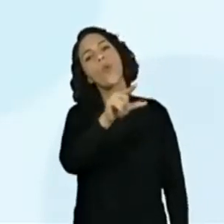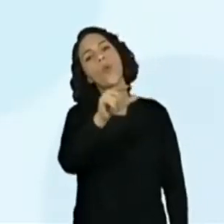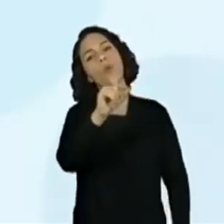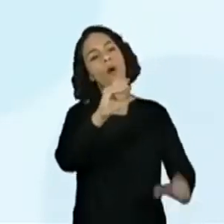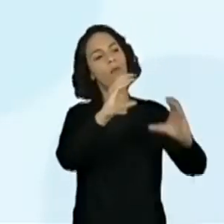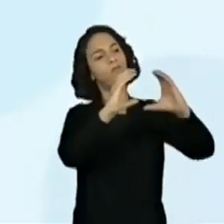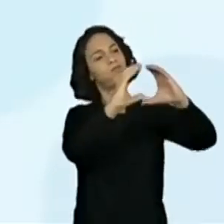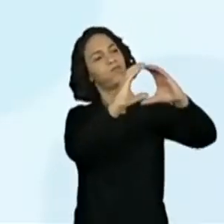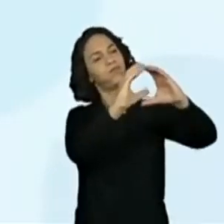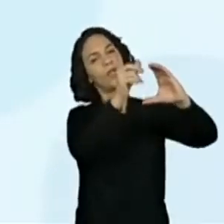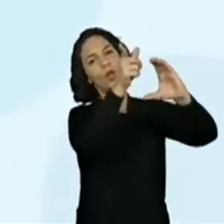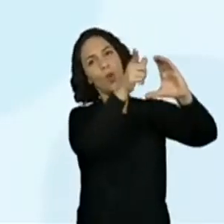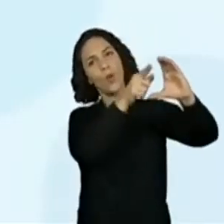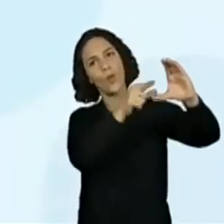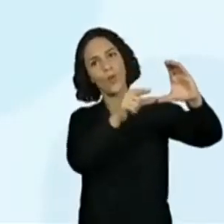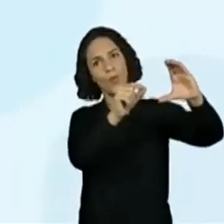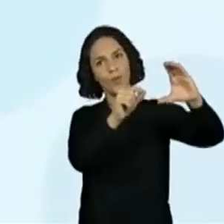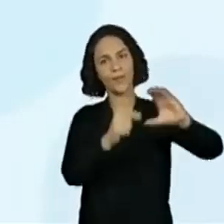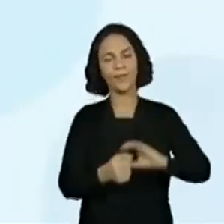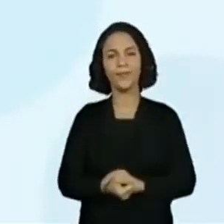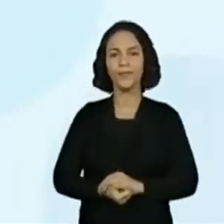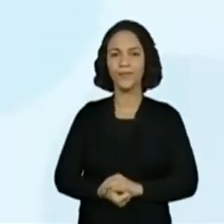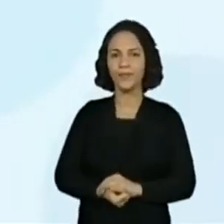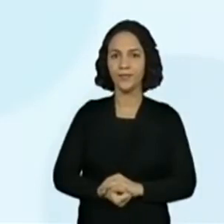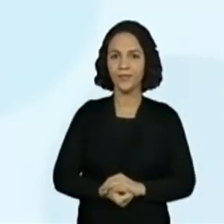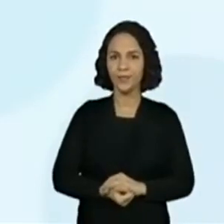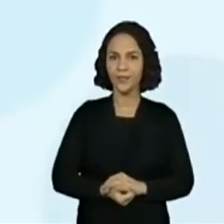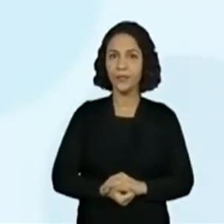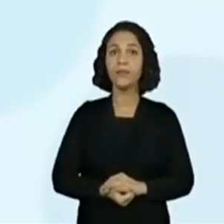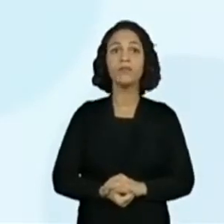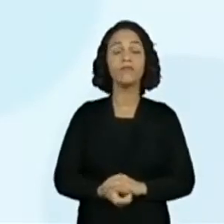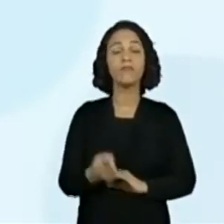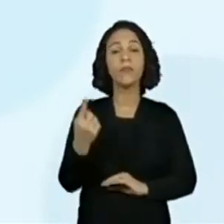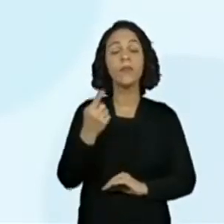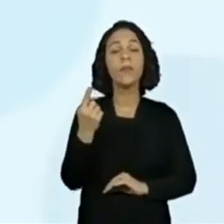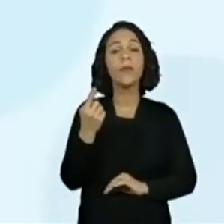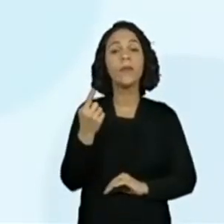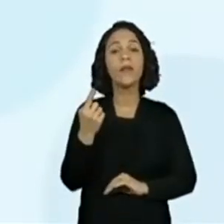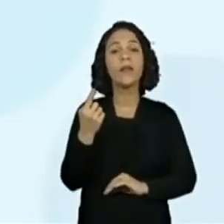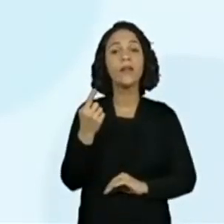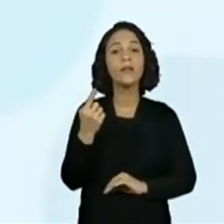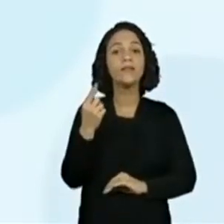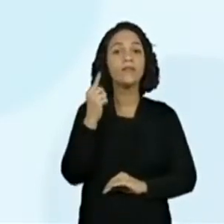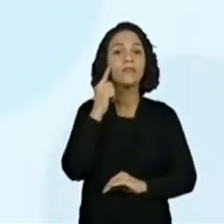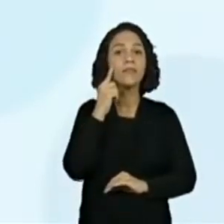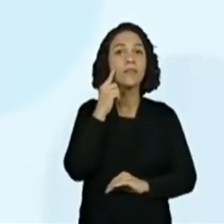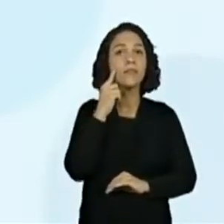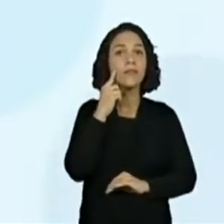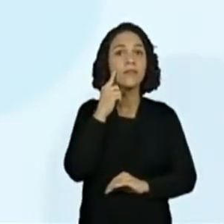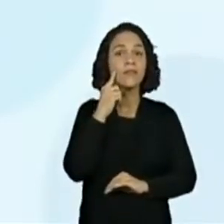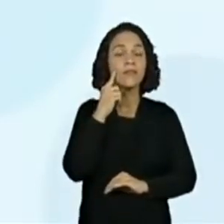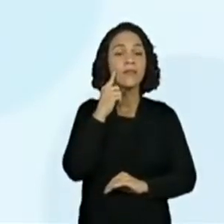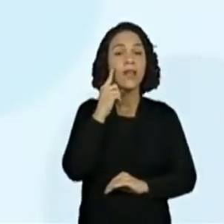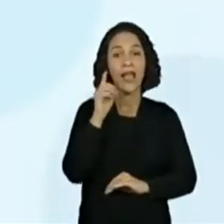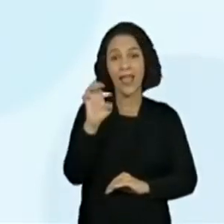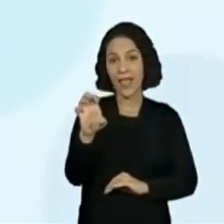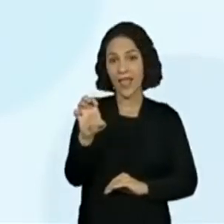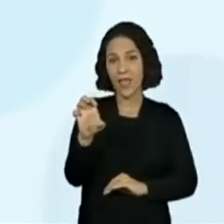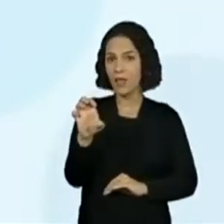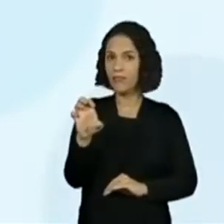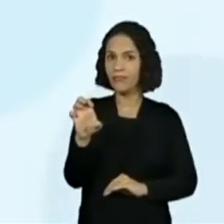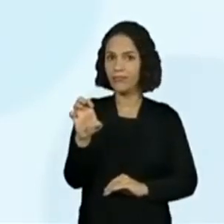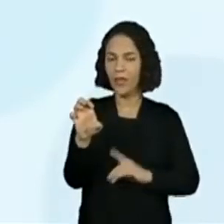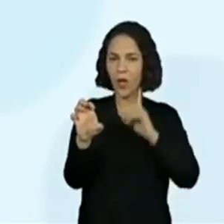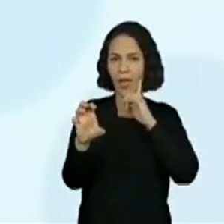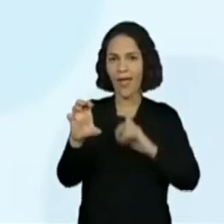Esqueceu a lua cheia. A primeira letra a gente já lembra pelo alfabeto. Sim. E. Só que não é só o E. Porque é